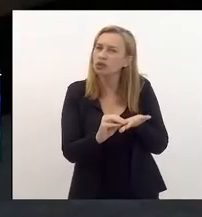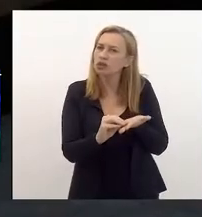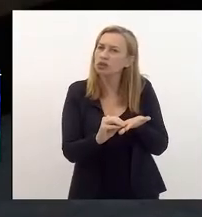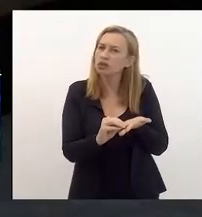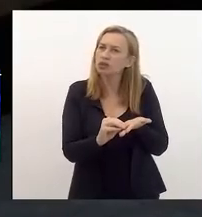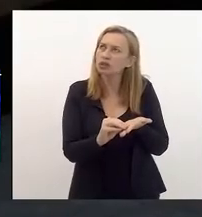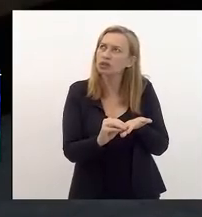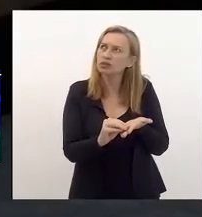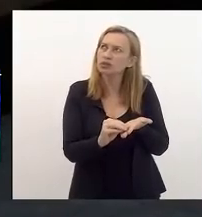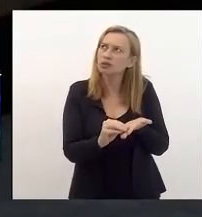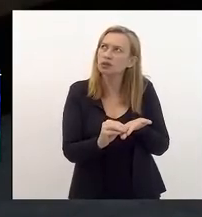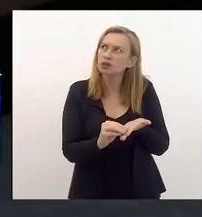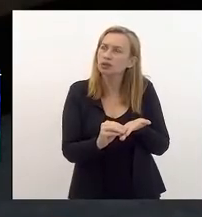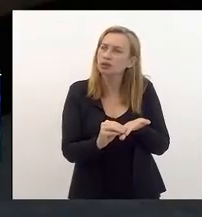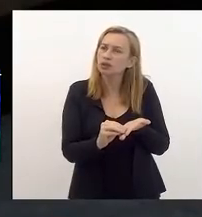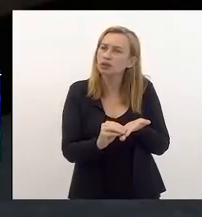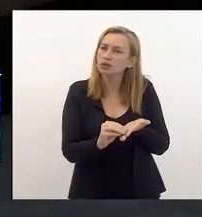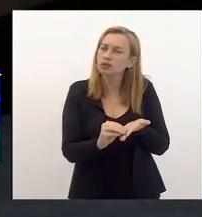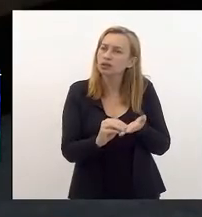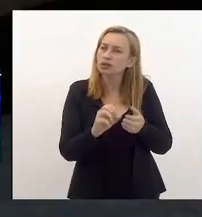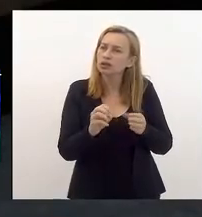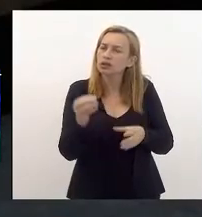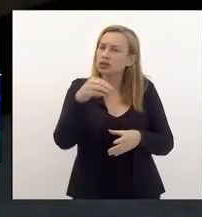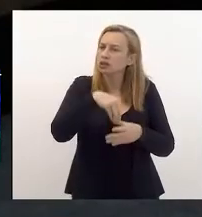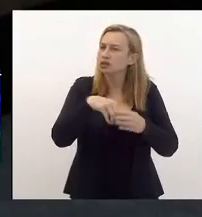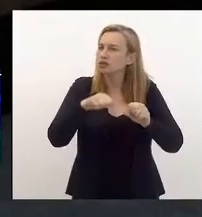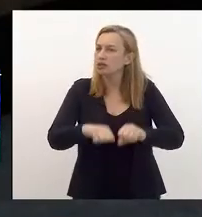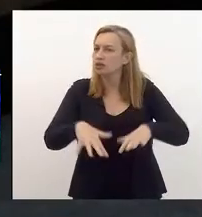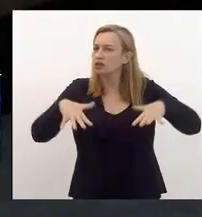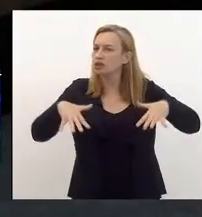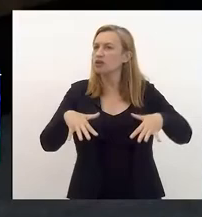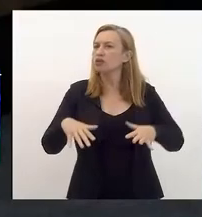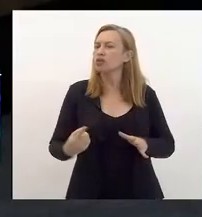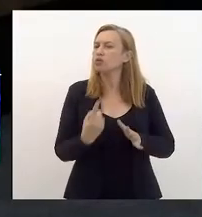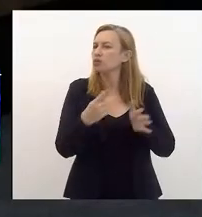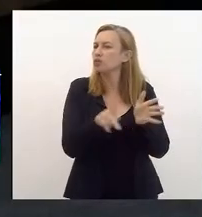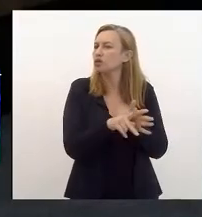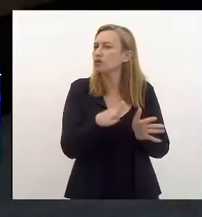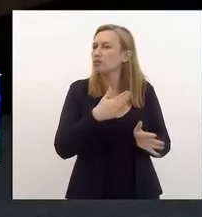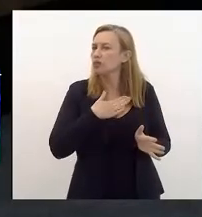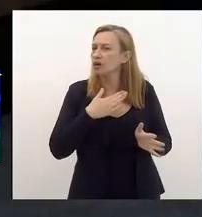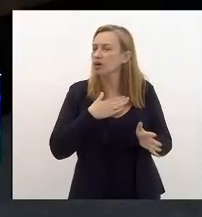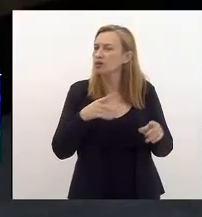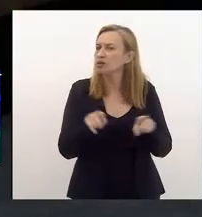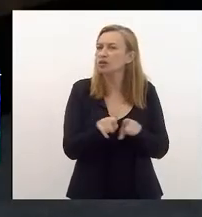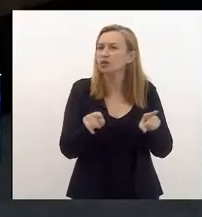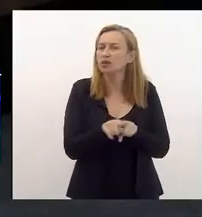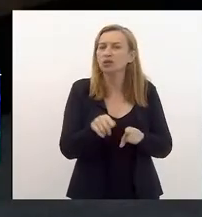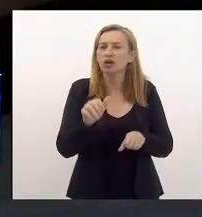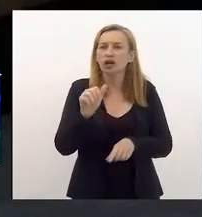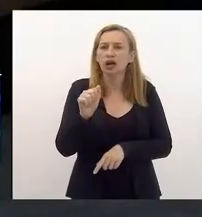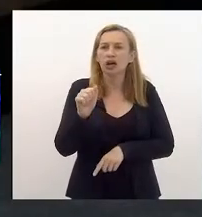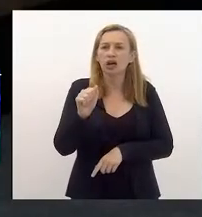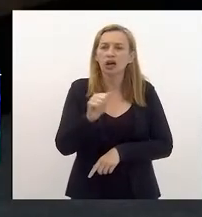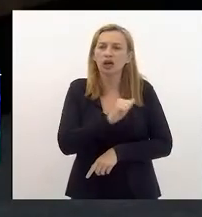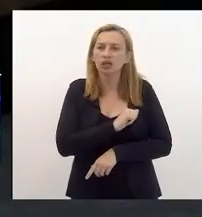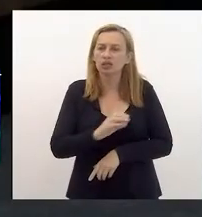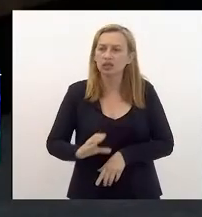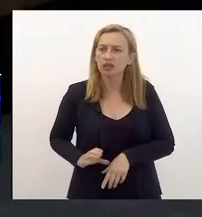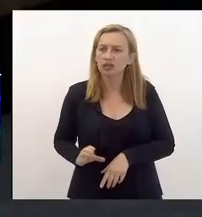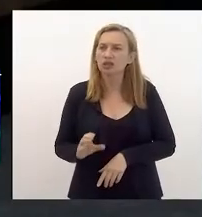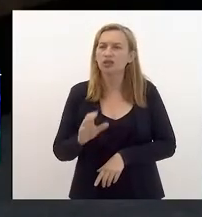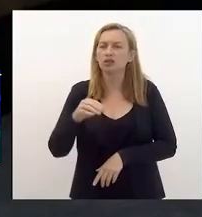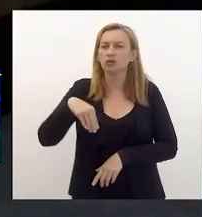nós temos na Assembleia tramitando um projeto de lei que é de minha autoria, de autoria do André, do Minc e do Flávio